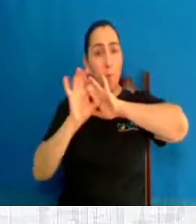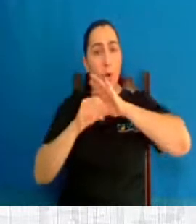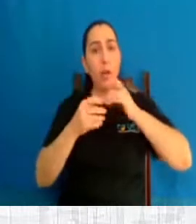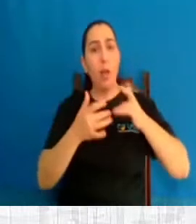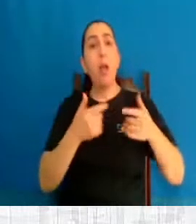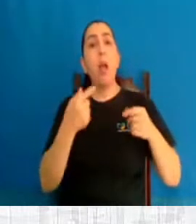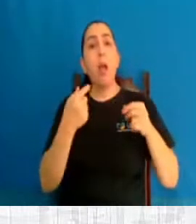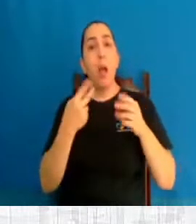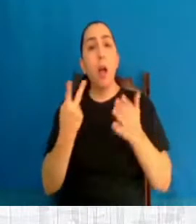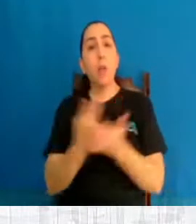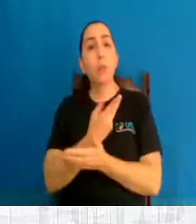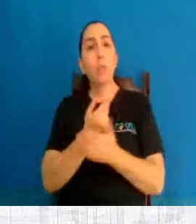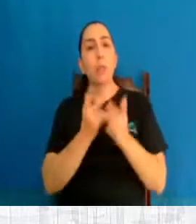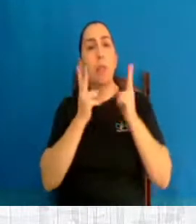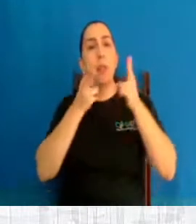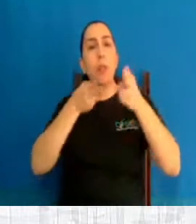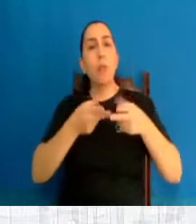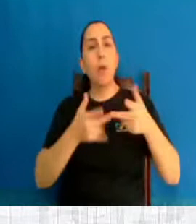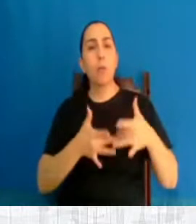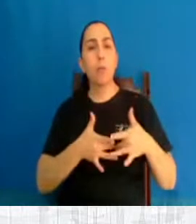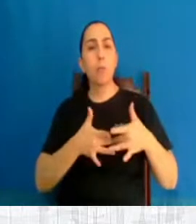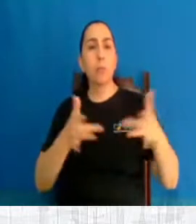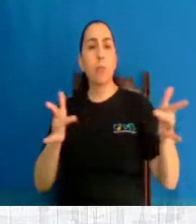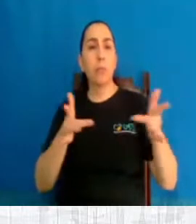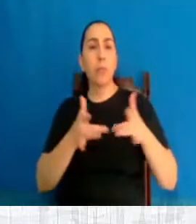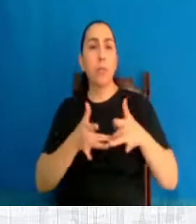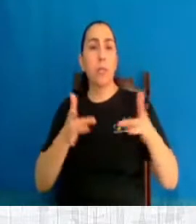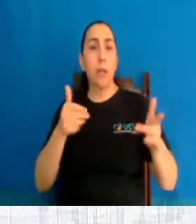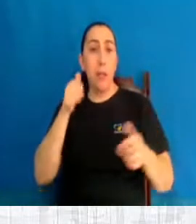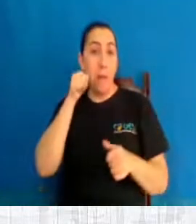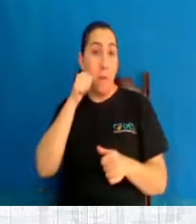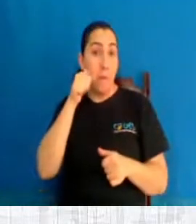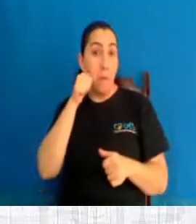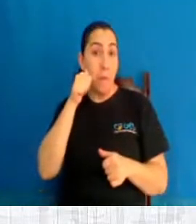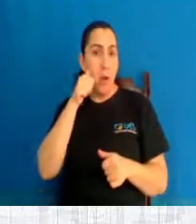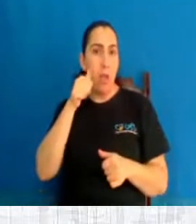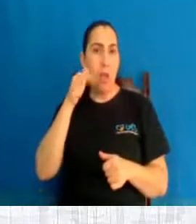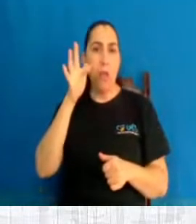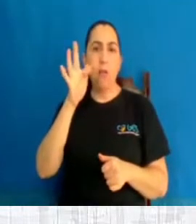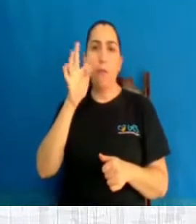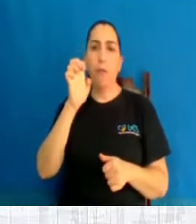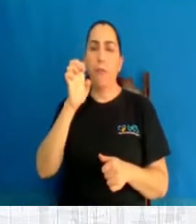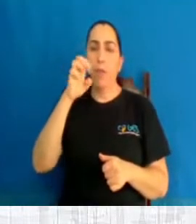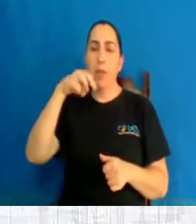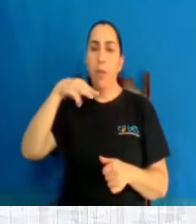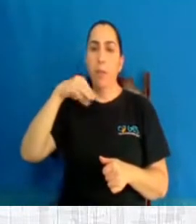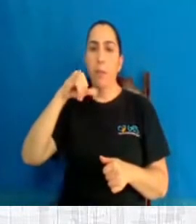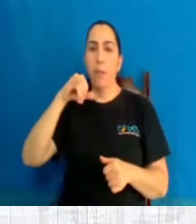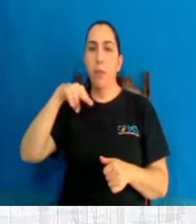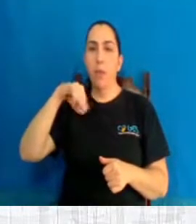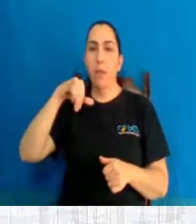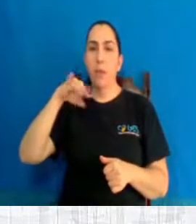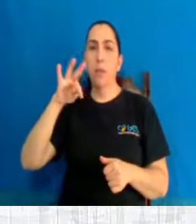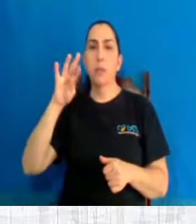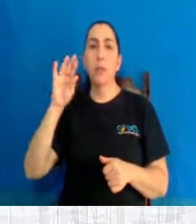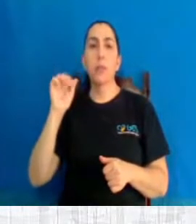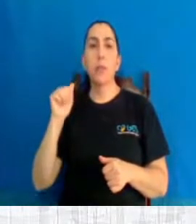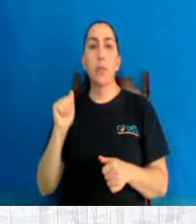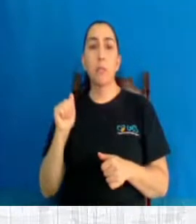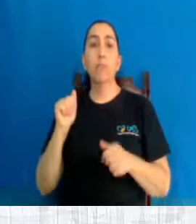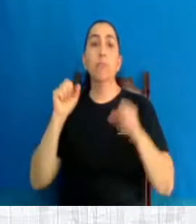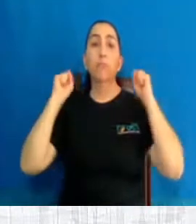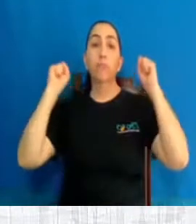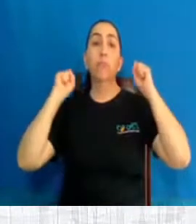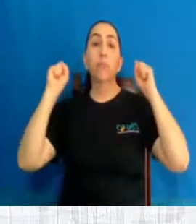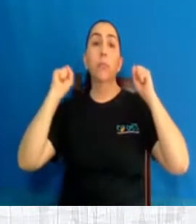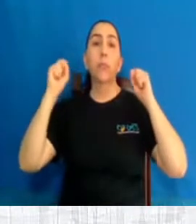a favor da vida, aliás, as feministas que são a favor das mulheres, por que elas não divulgam isso? Não são, não querem